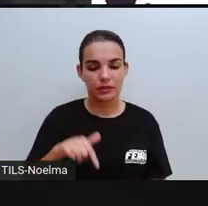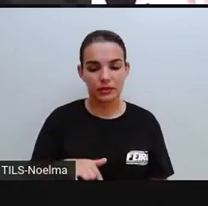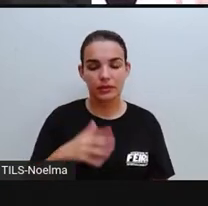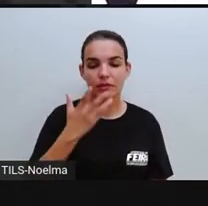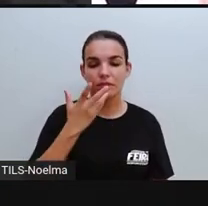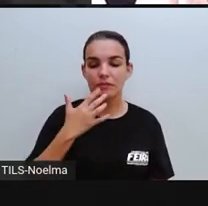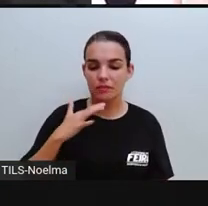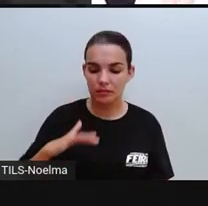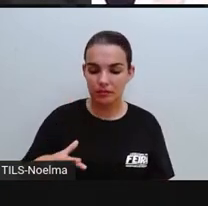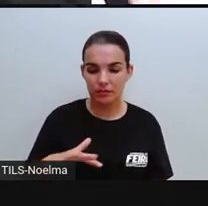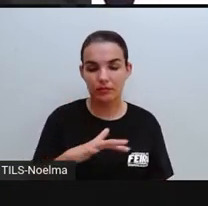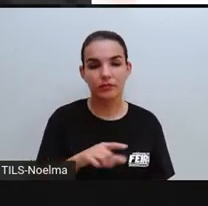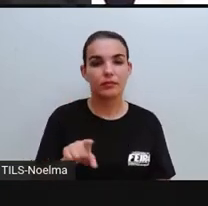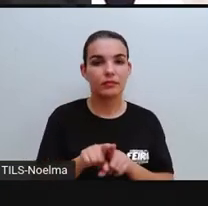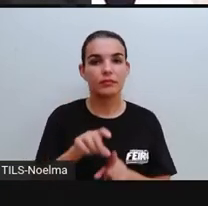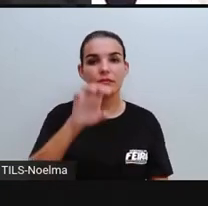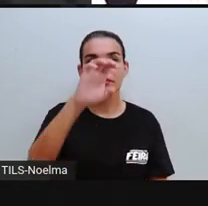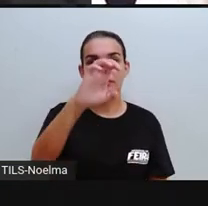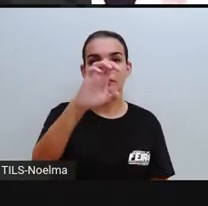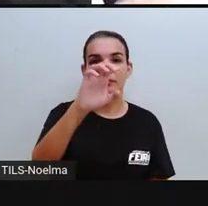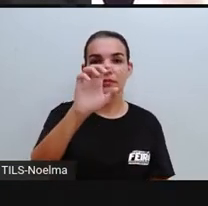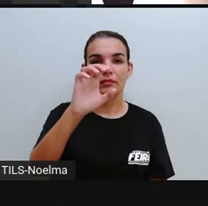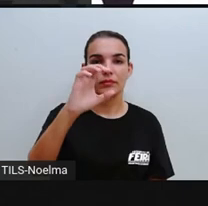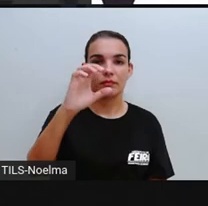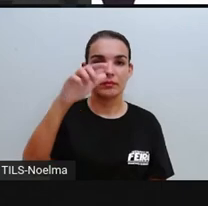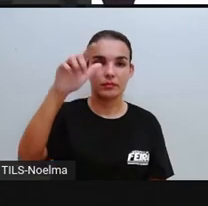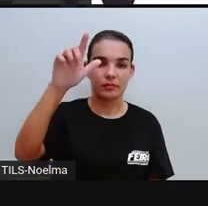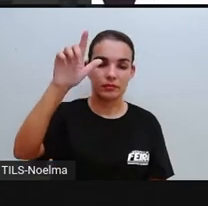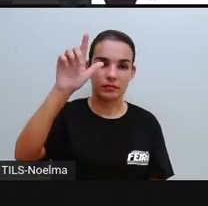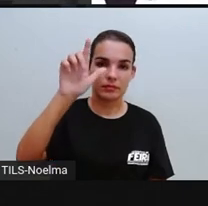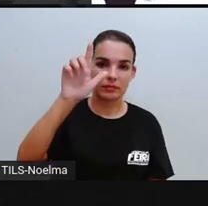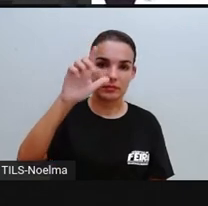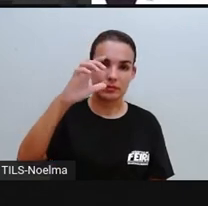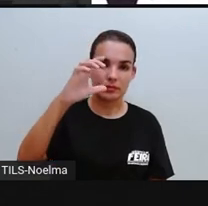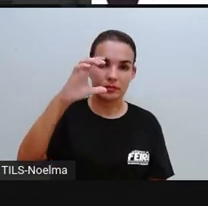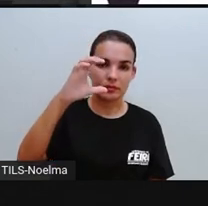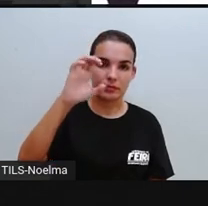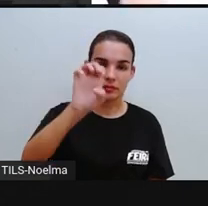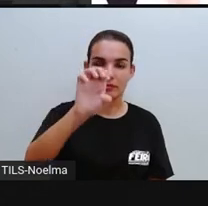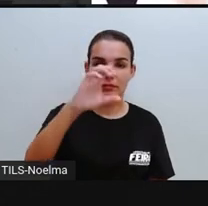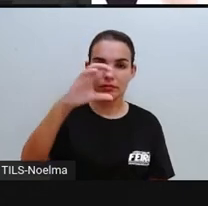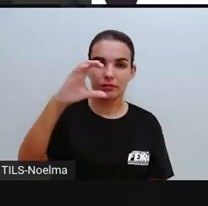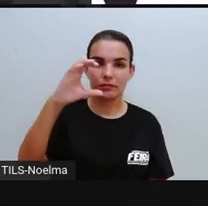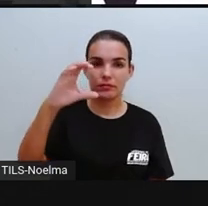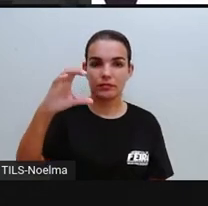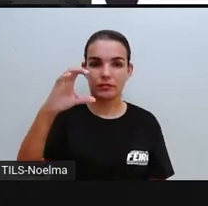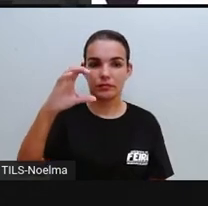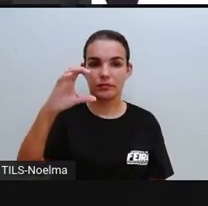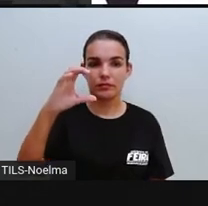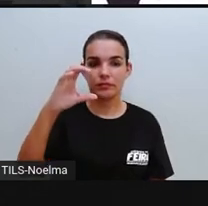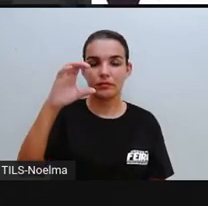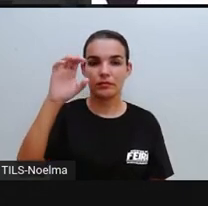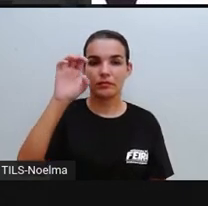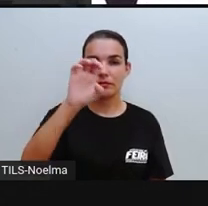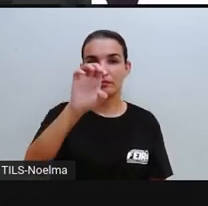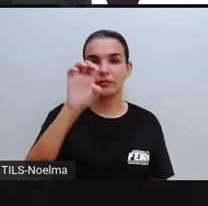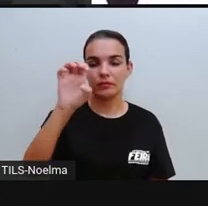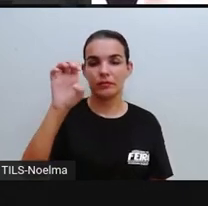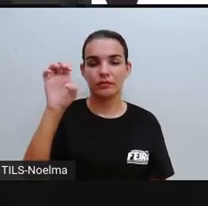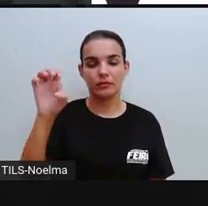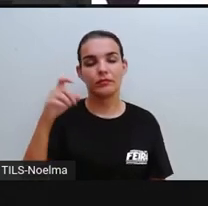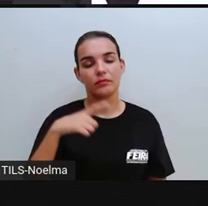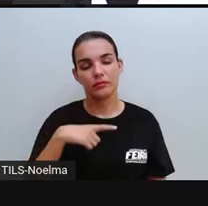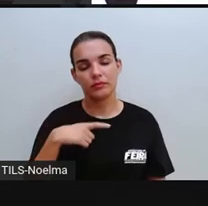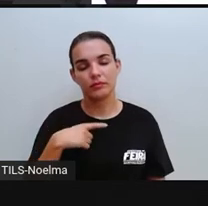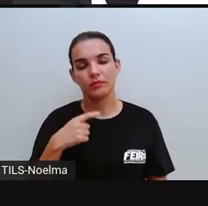Tem ali a sigla EC, né, Hospital Estadual da Criança, tá bom? Então, nós vimos também que o